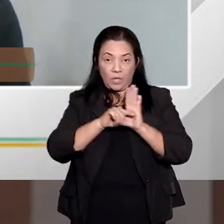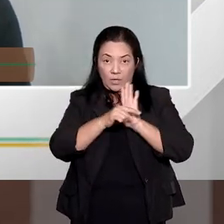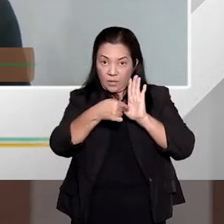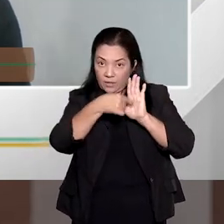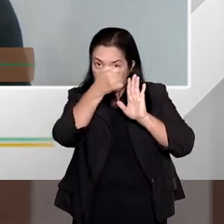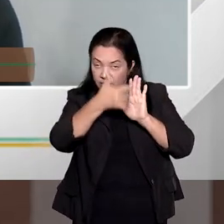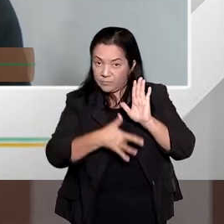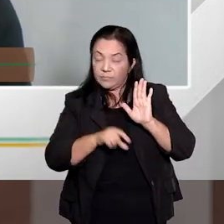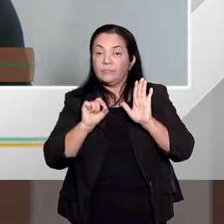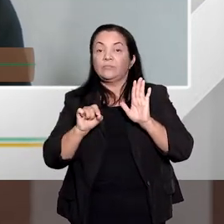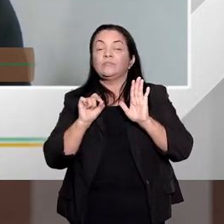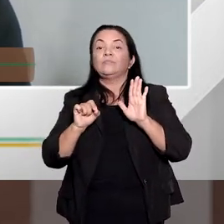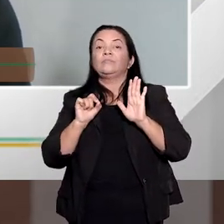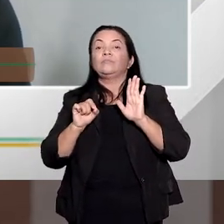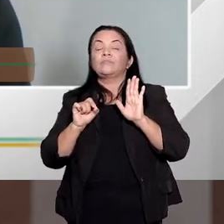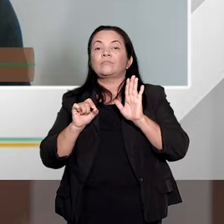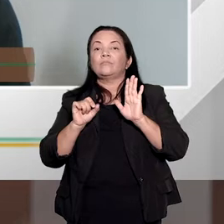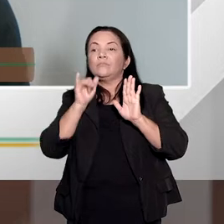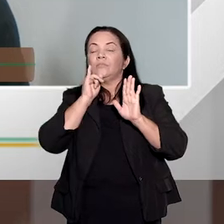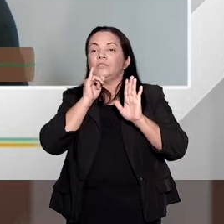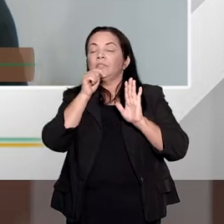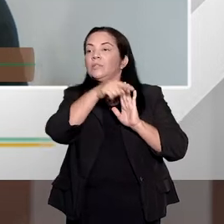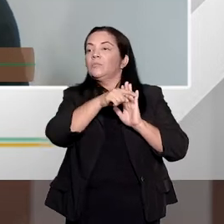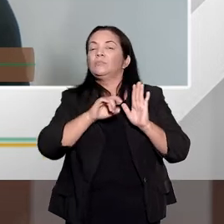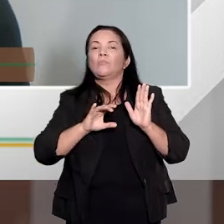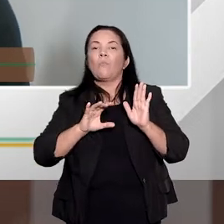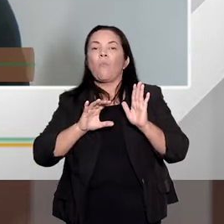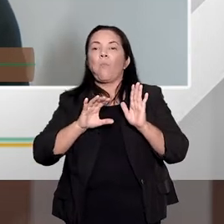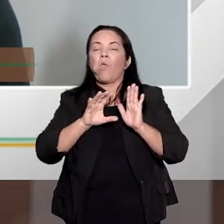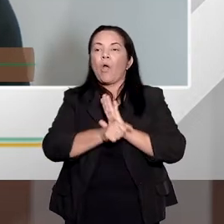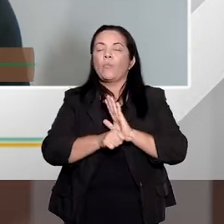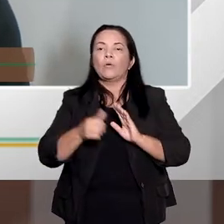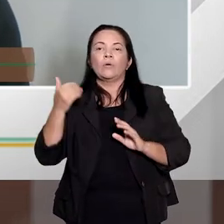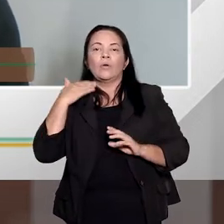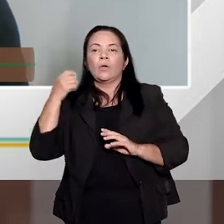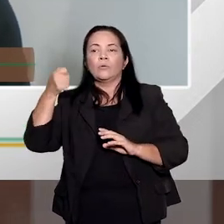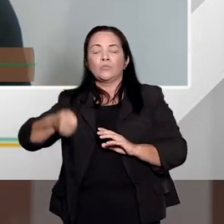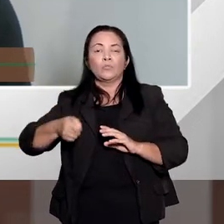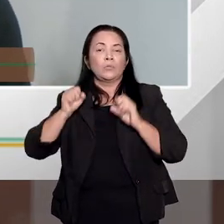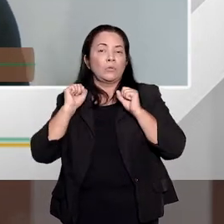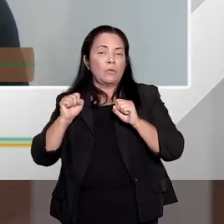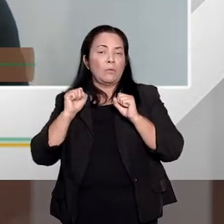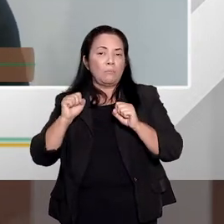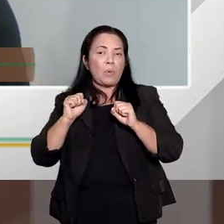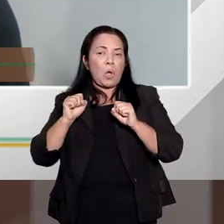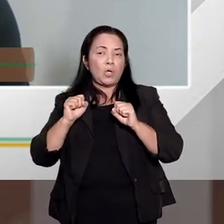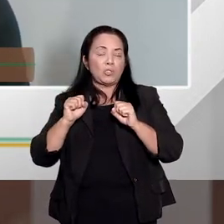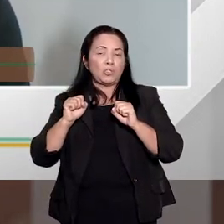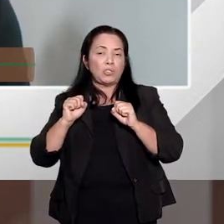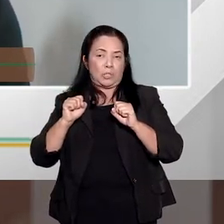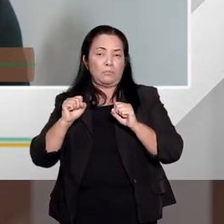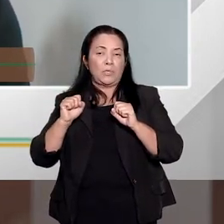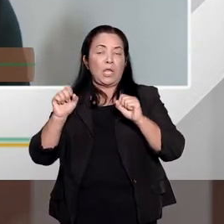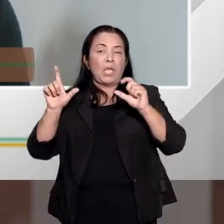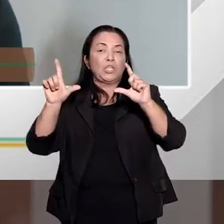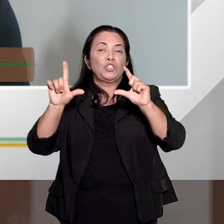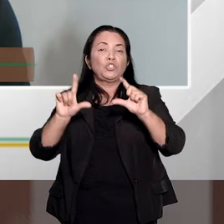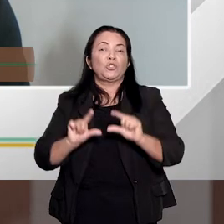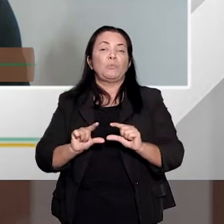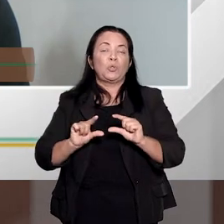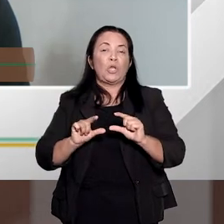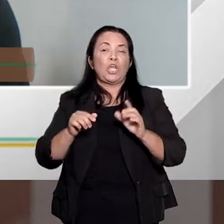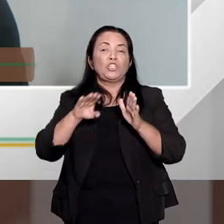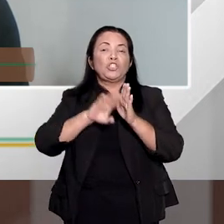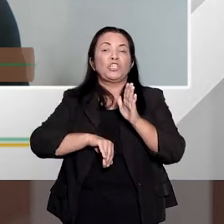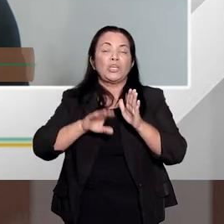é a tentativa lá, digamos que é um roubo tentado, né? O juiz, ele vai poder diminuir de um a dois terços, né? Digamos lá que presente o